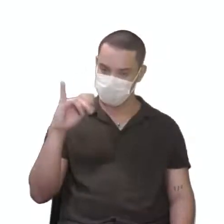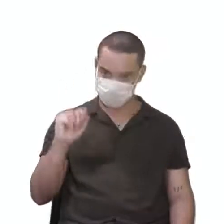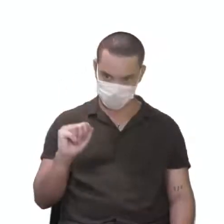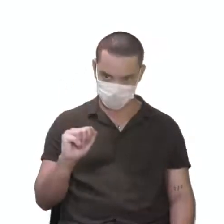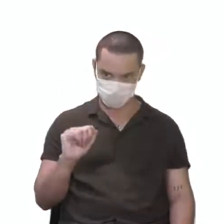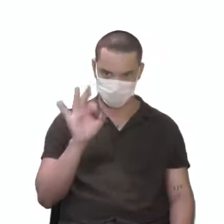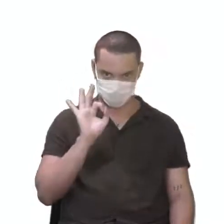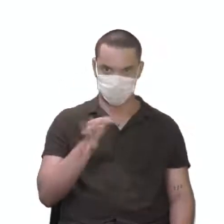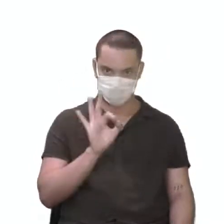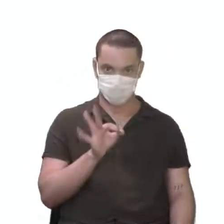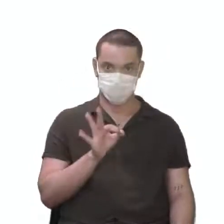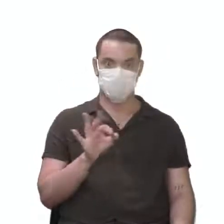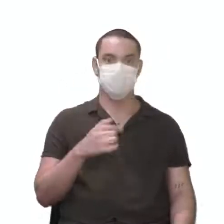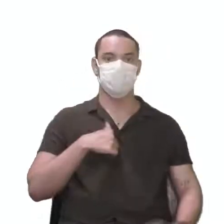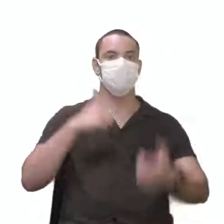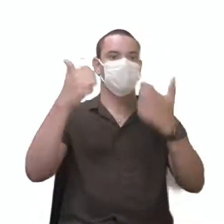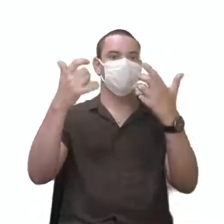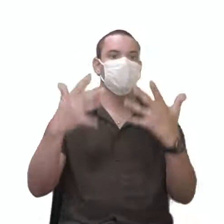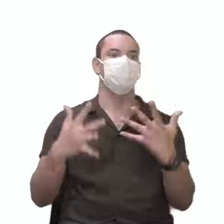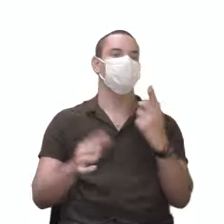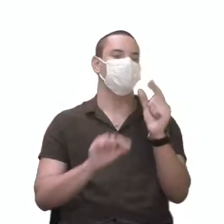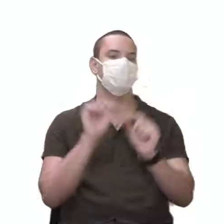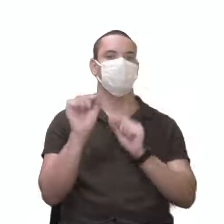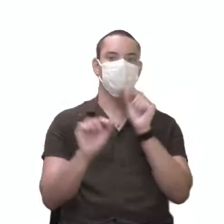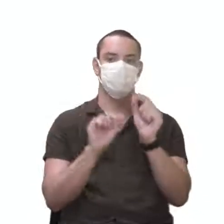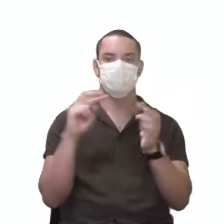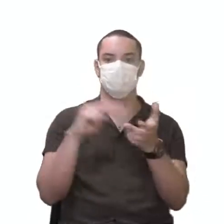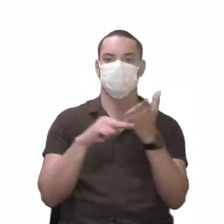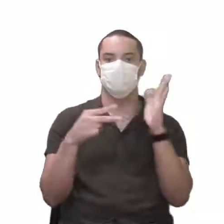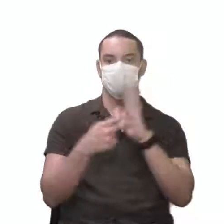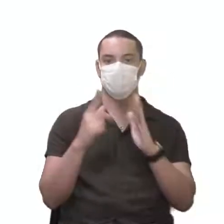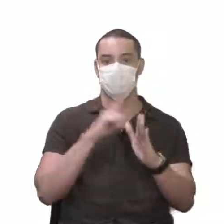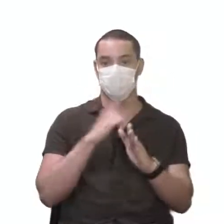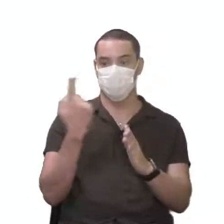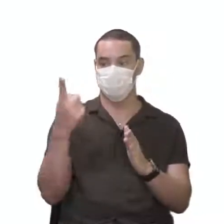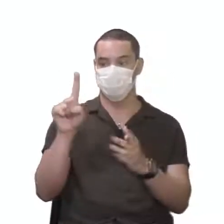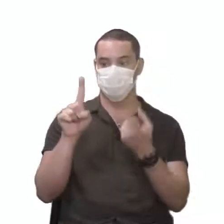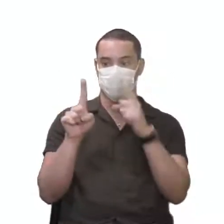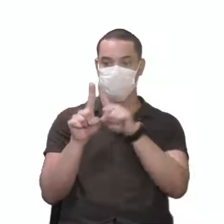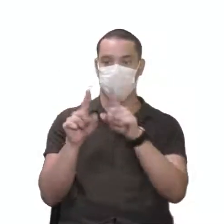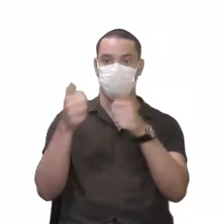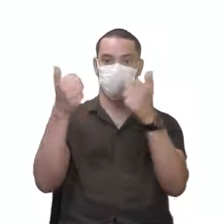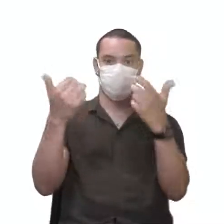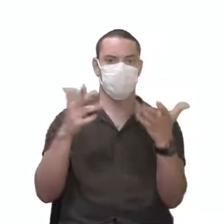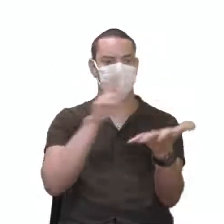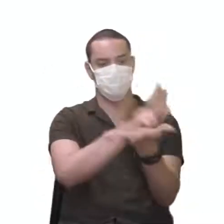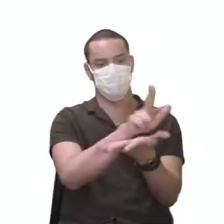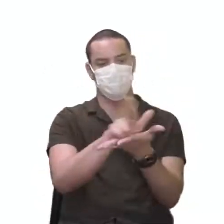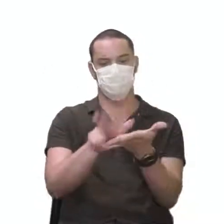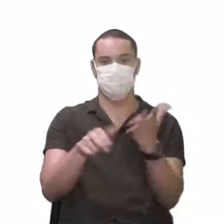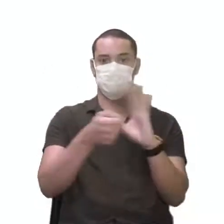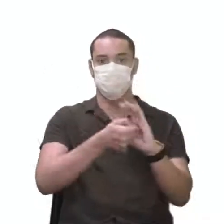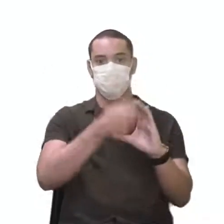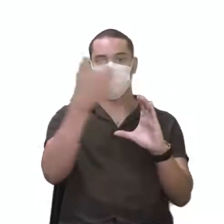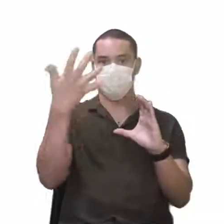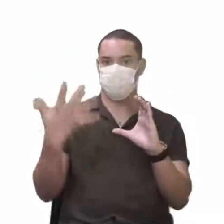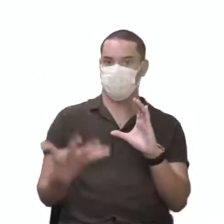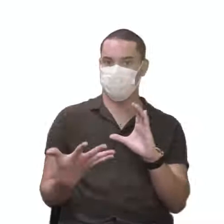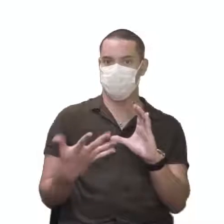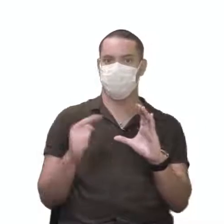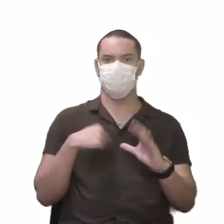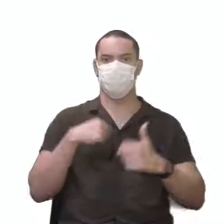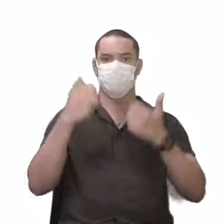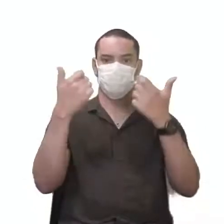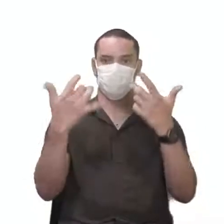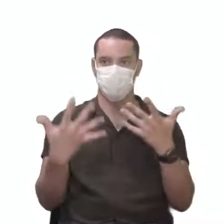corrigindo, pleiotropia é aquela, galera, onde você tem um parzinho de gênesis determinando vários tipos de características. Que aí a gente